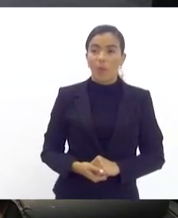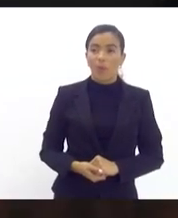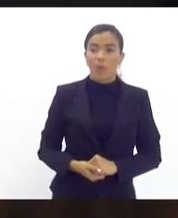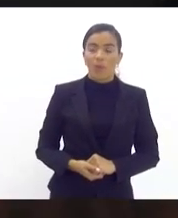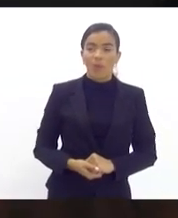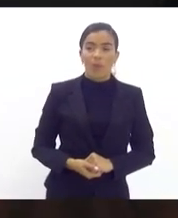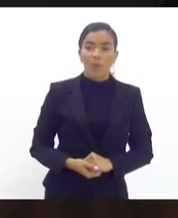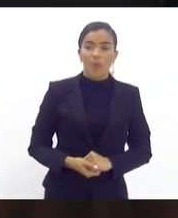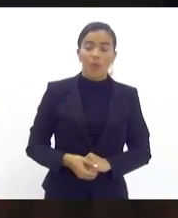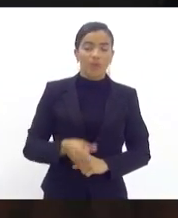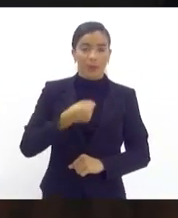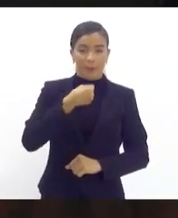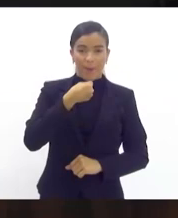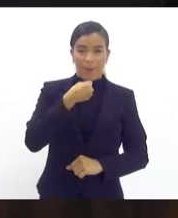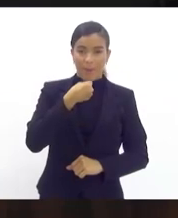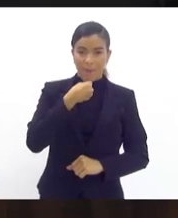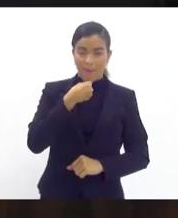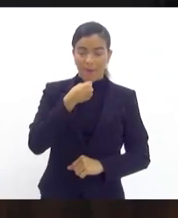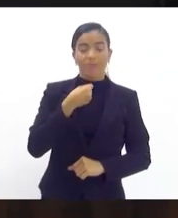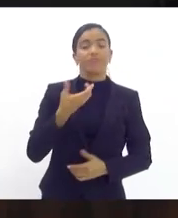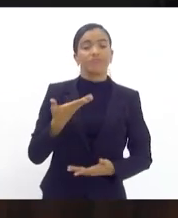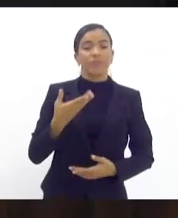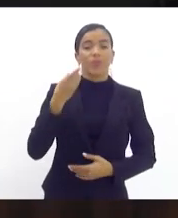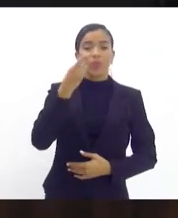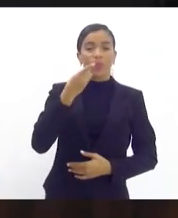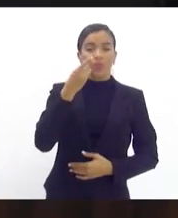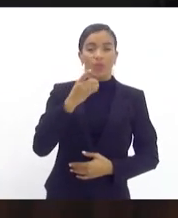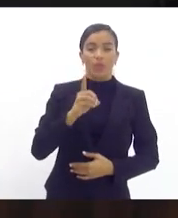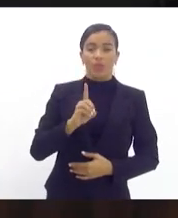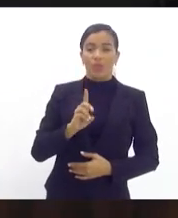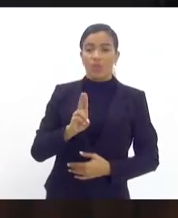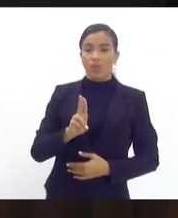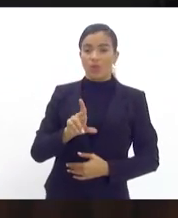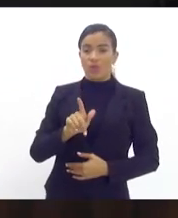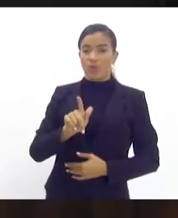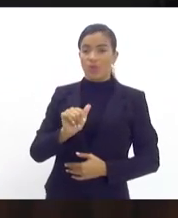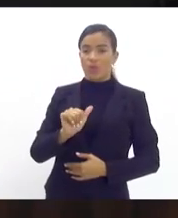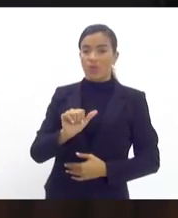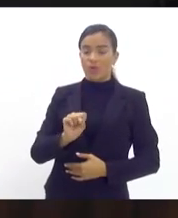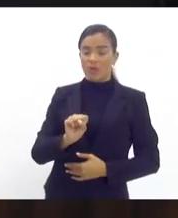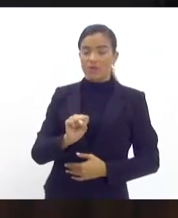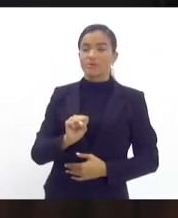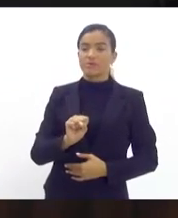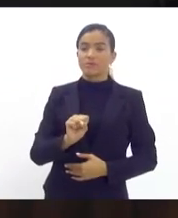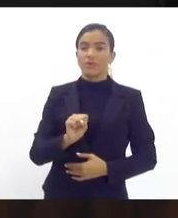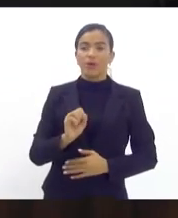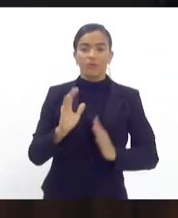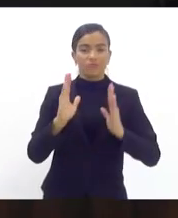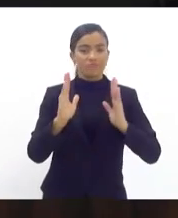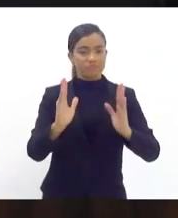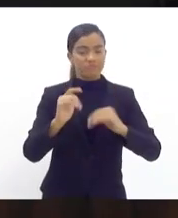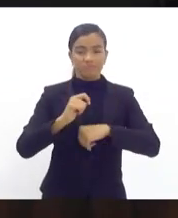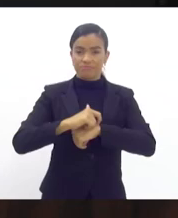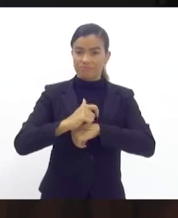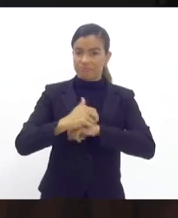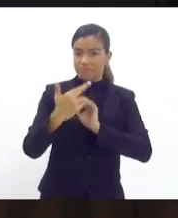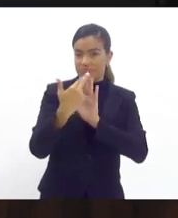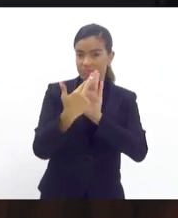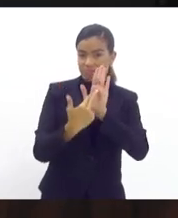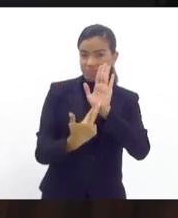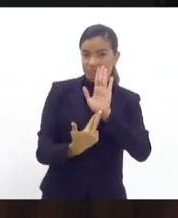Próximo orador inscrito, o nobre deputado Douglas Ruz. Vossa Excelência dispõe do tempo regimental